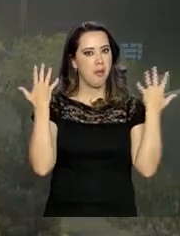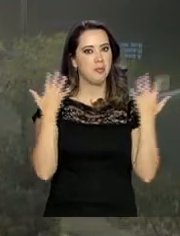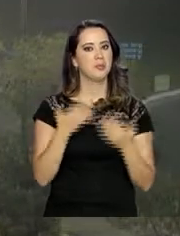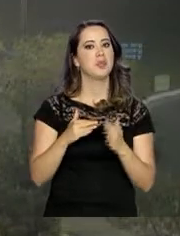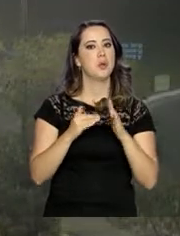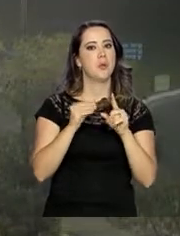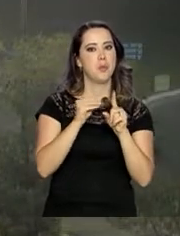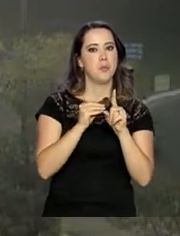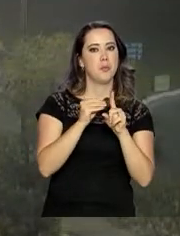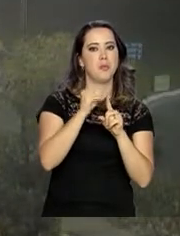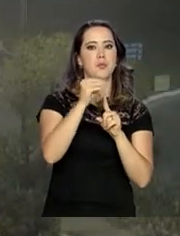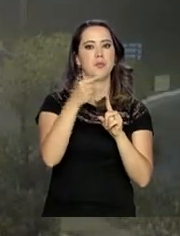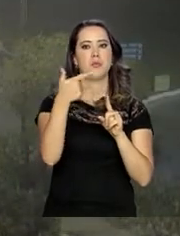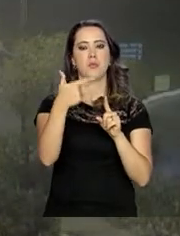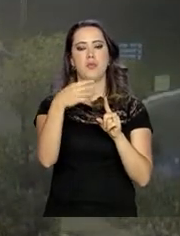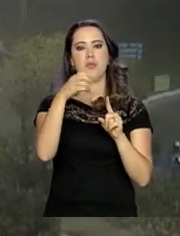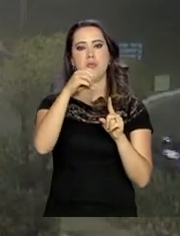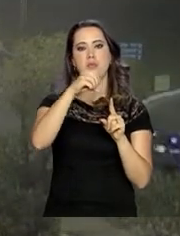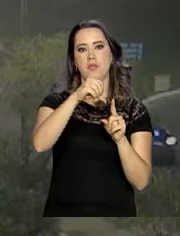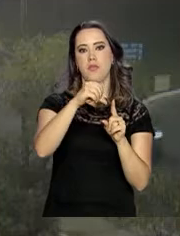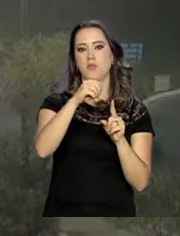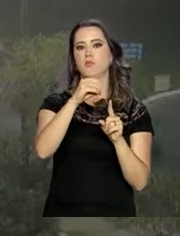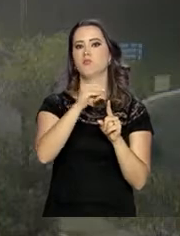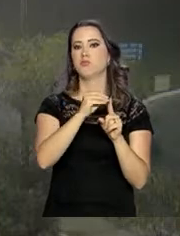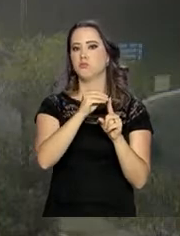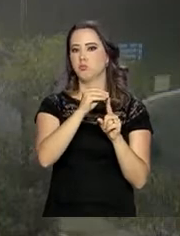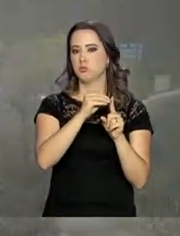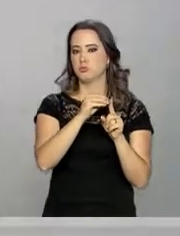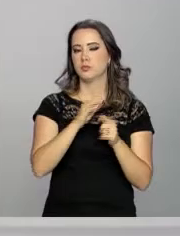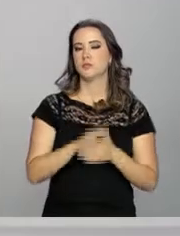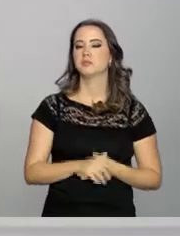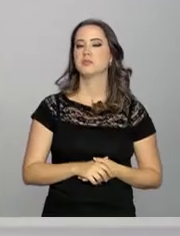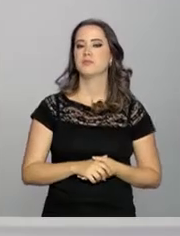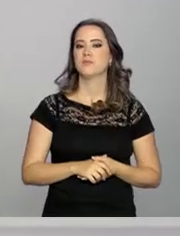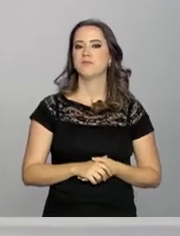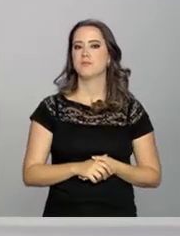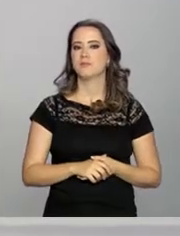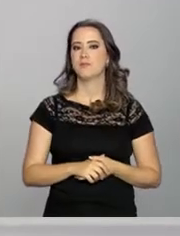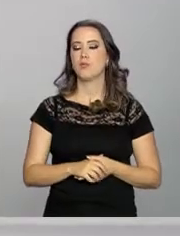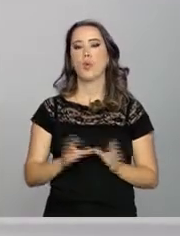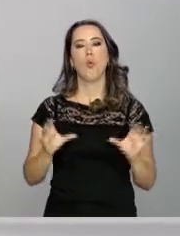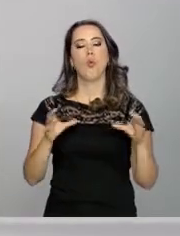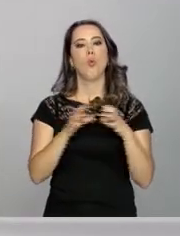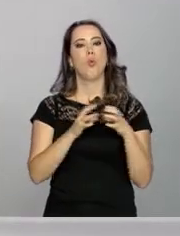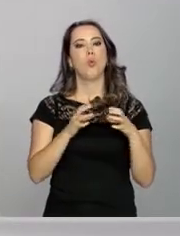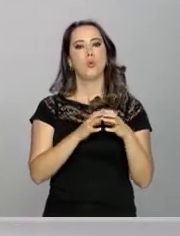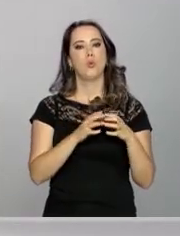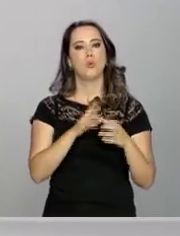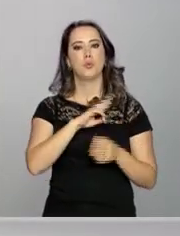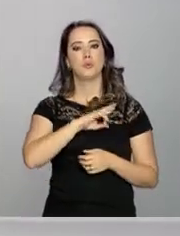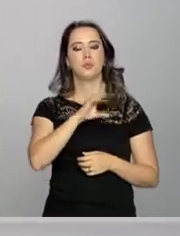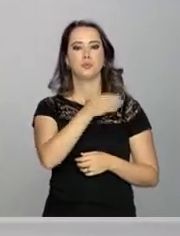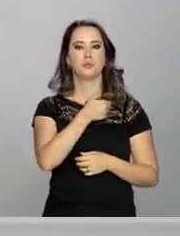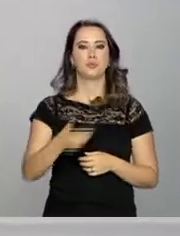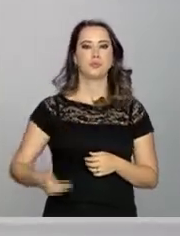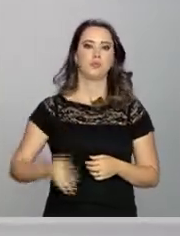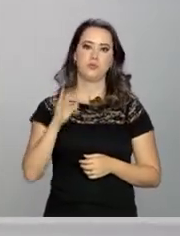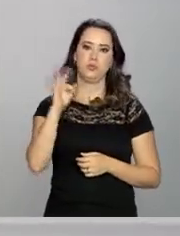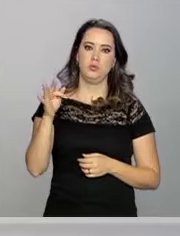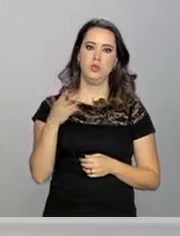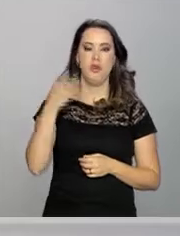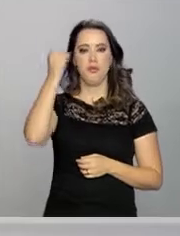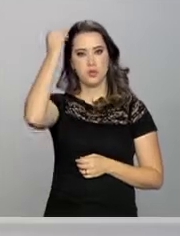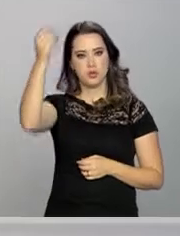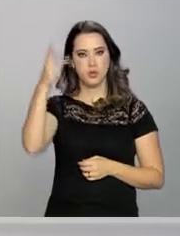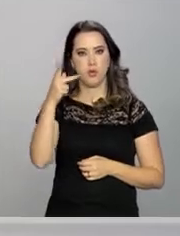com máxima prevista de 29 graus. Uma equipe formada por representantes do governo federal foi a